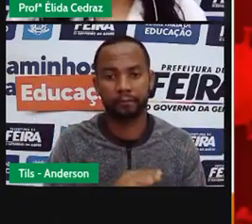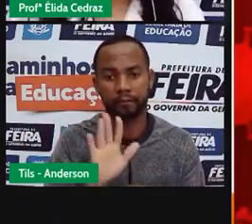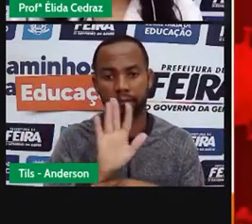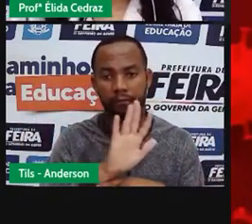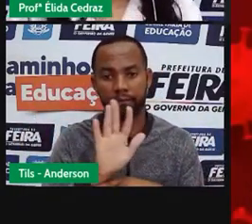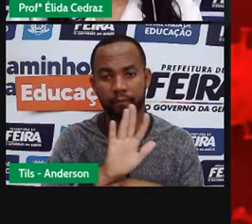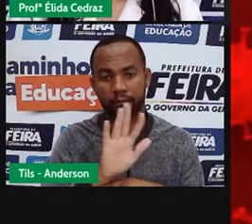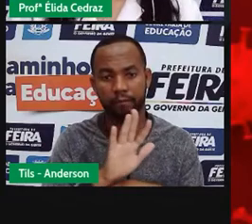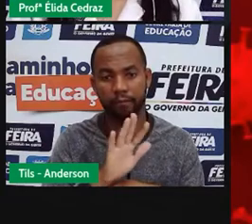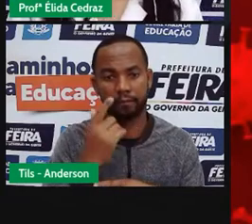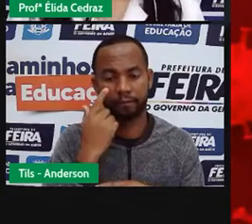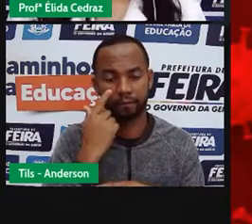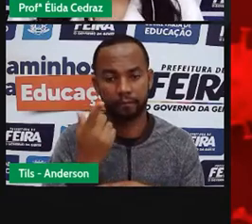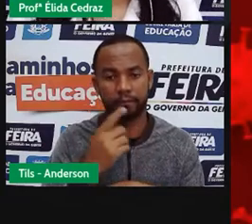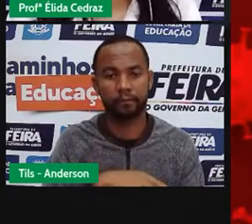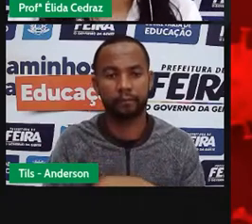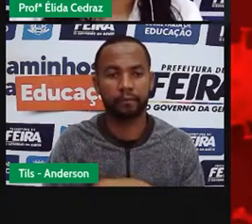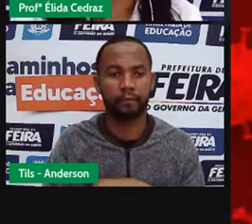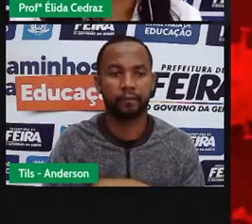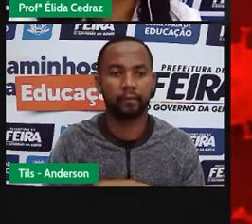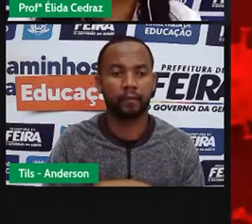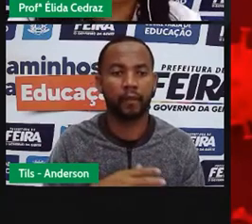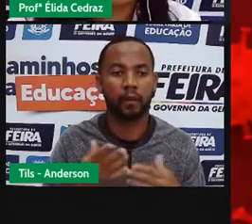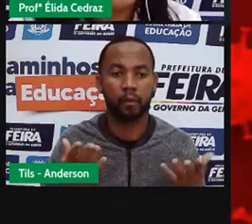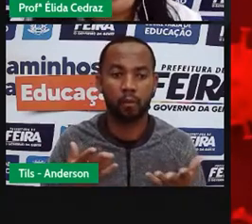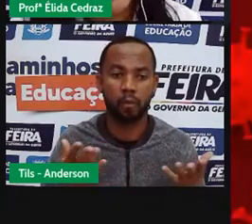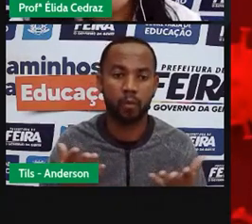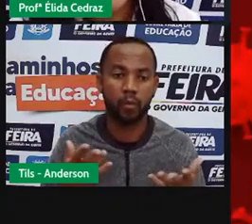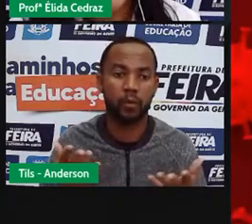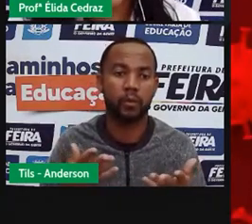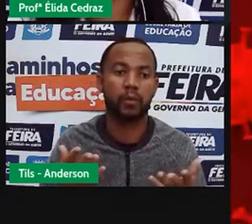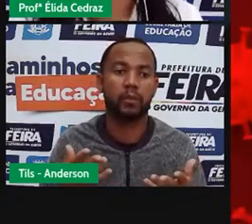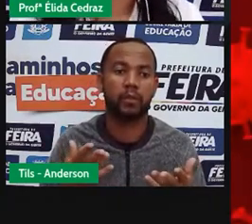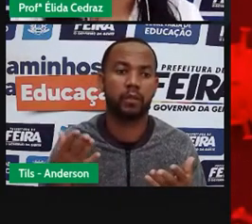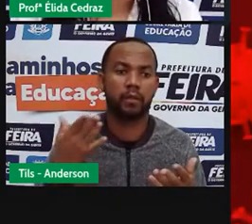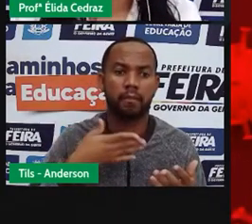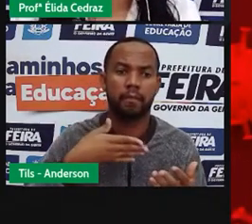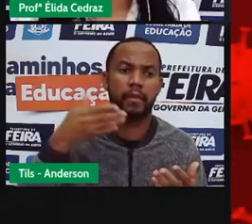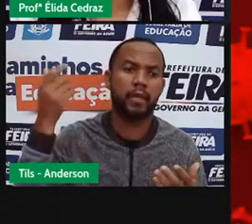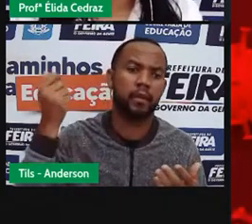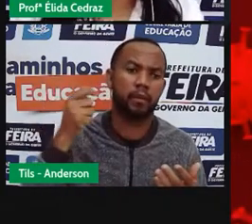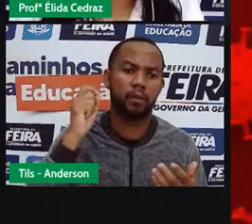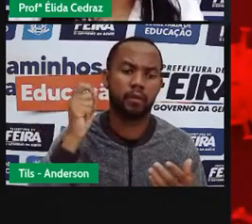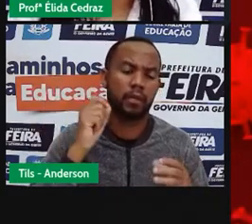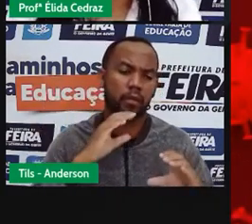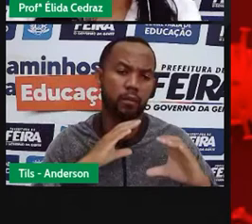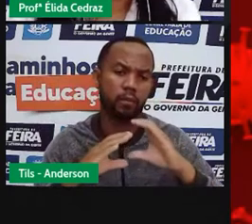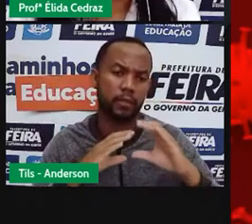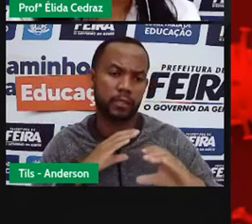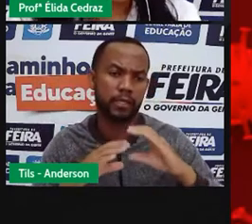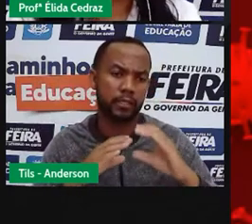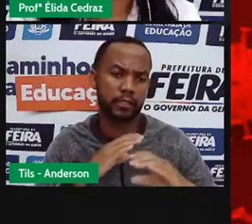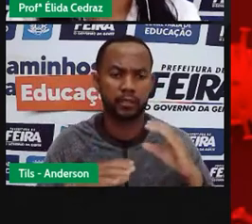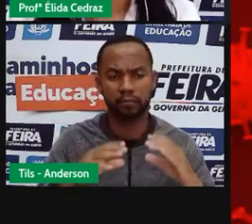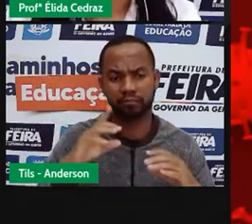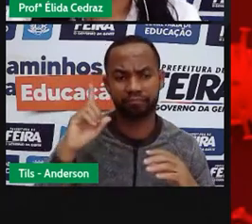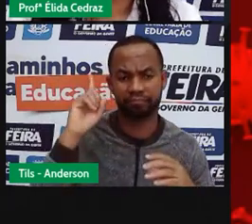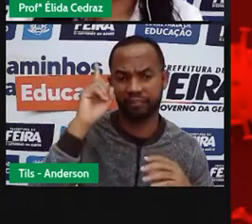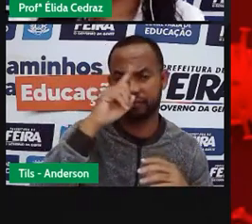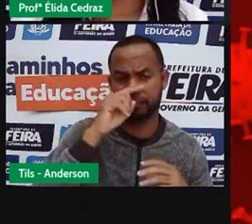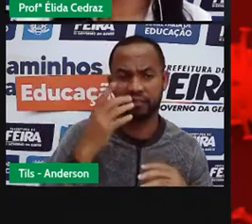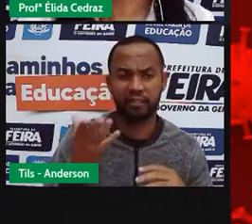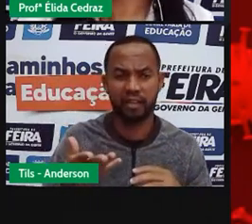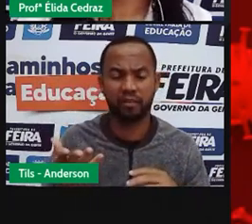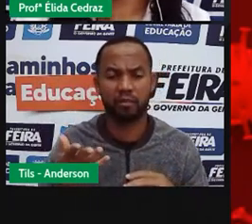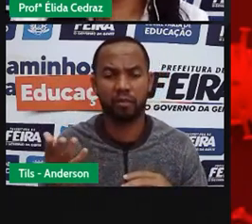E uma das coisas que a comunicação nos proporcionou, nesse momento difícil, com a